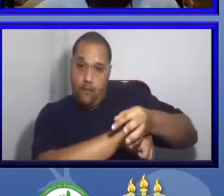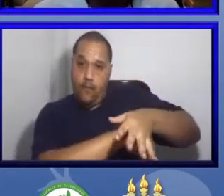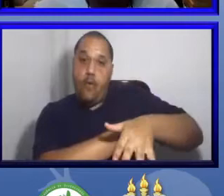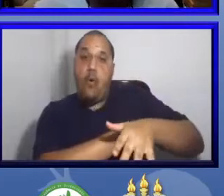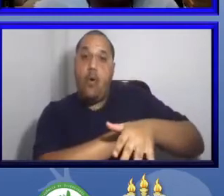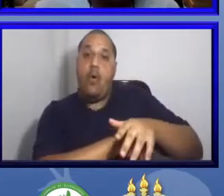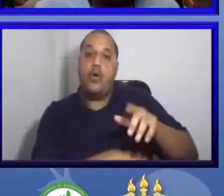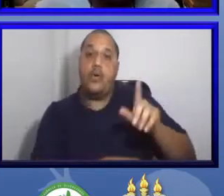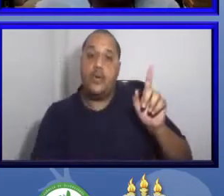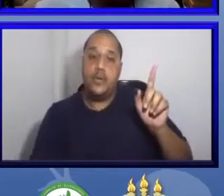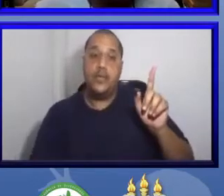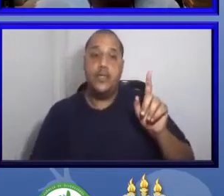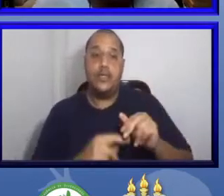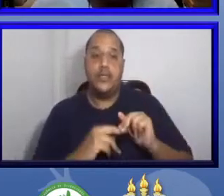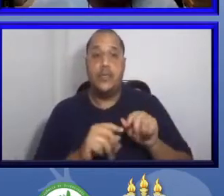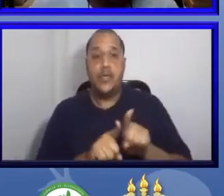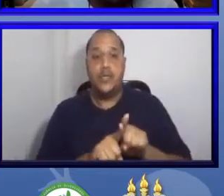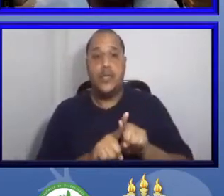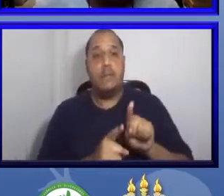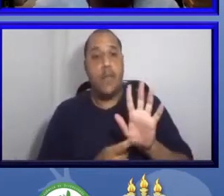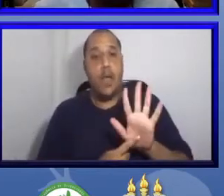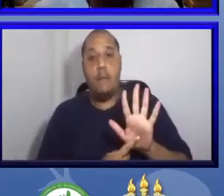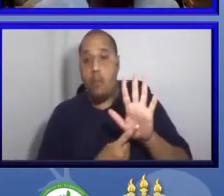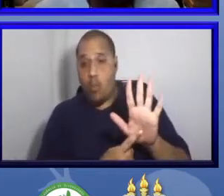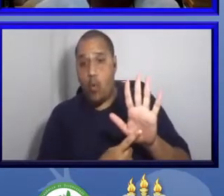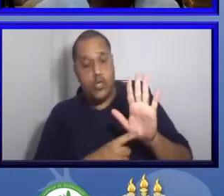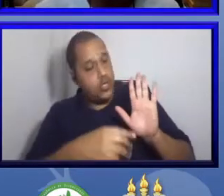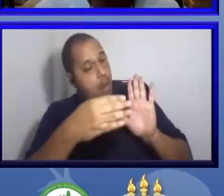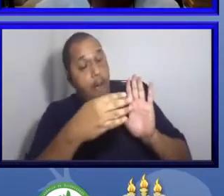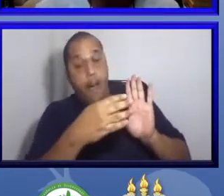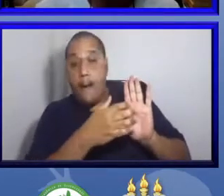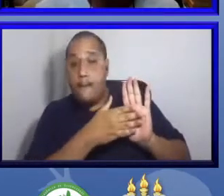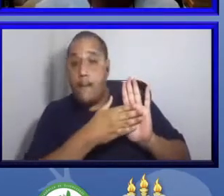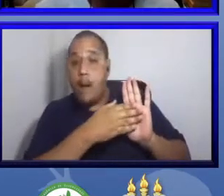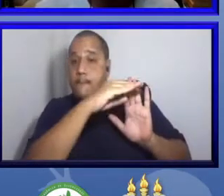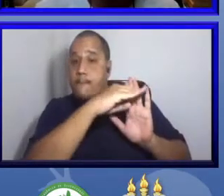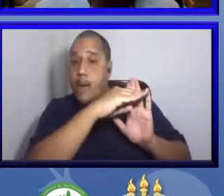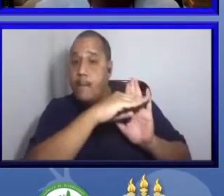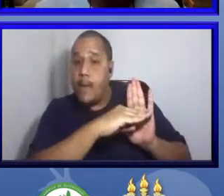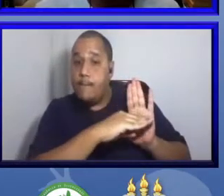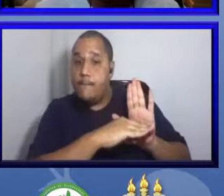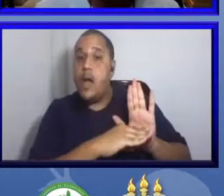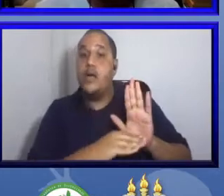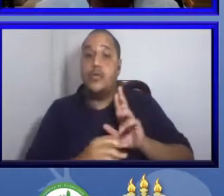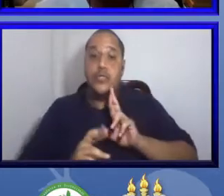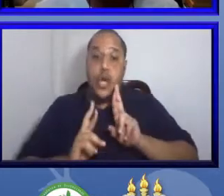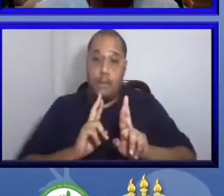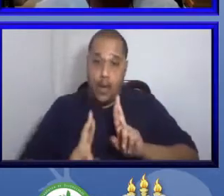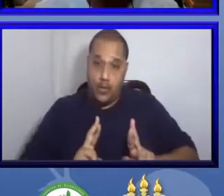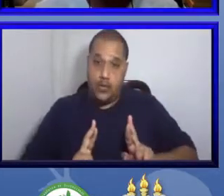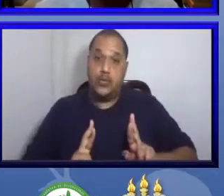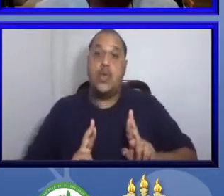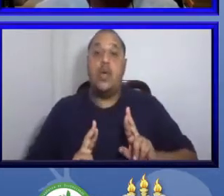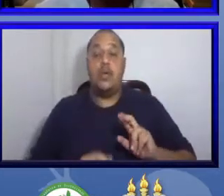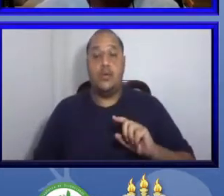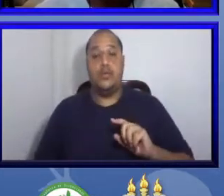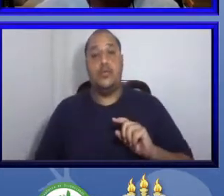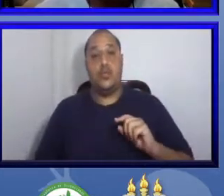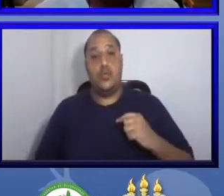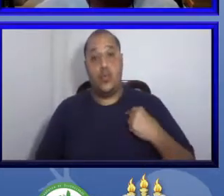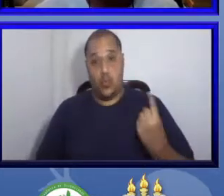apresentados os resultados do programa Refauna.